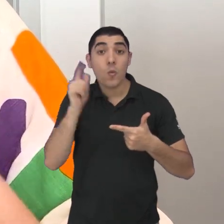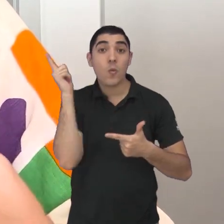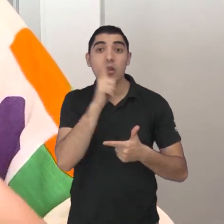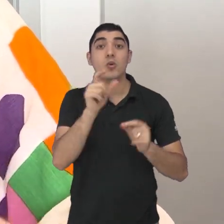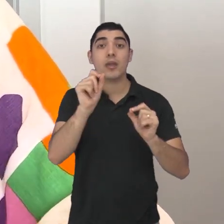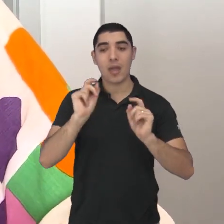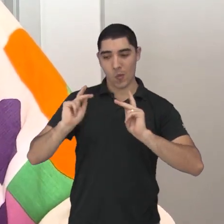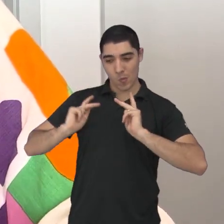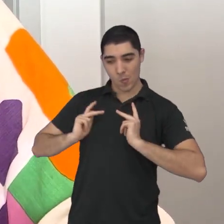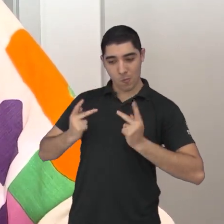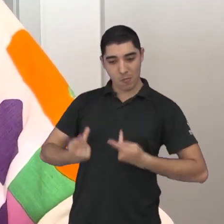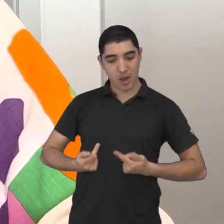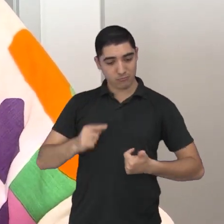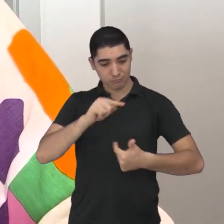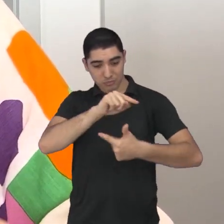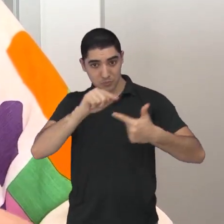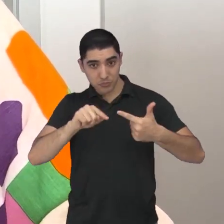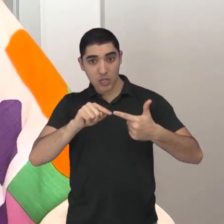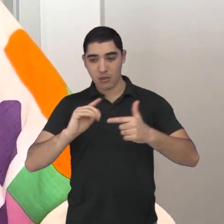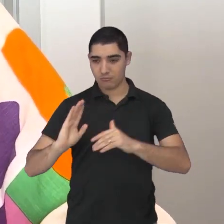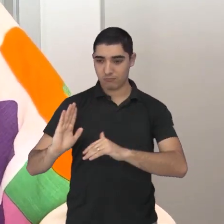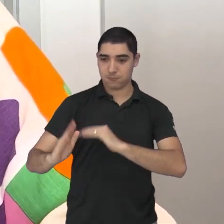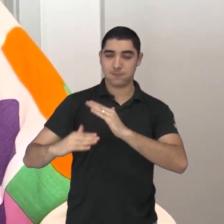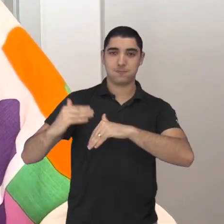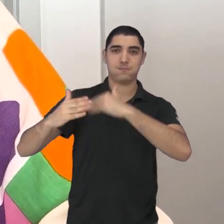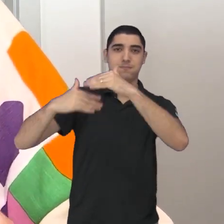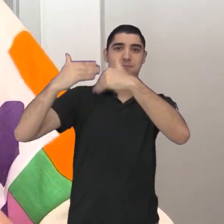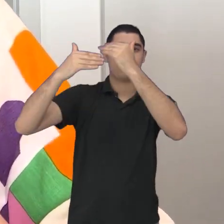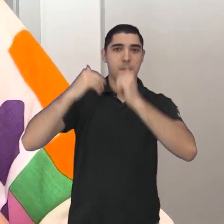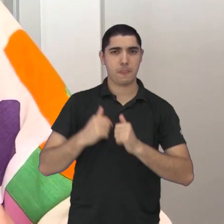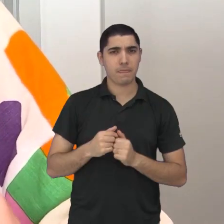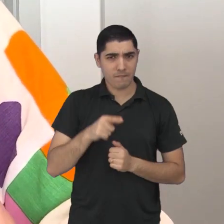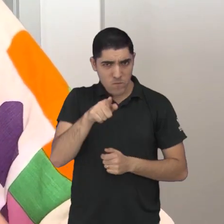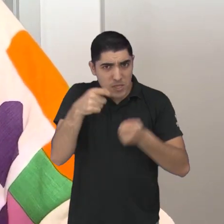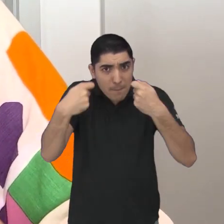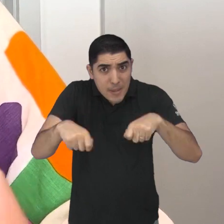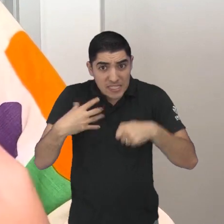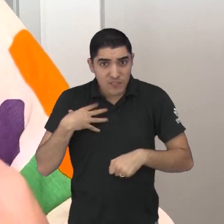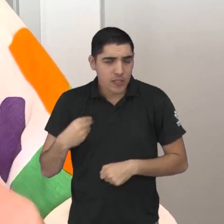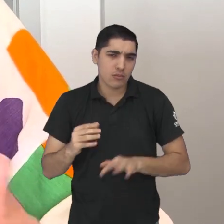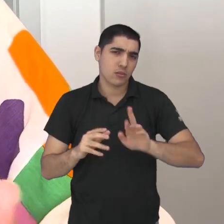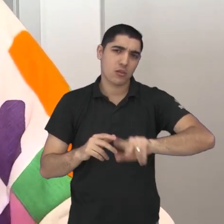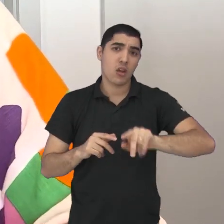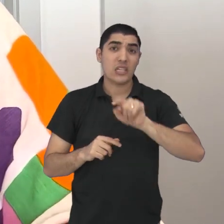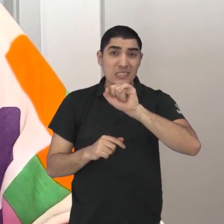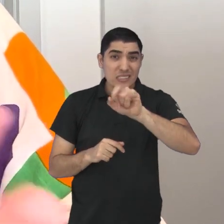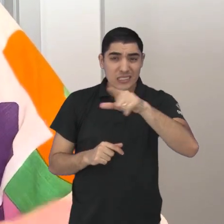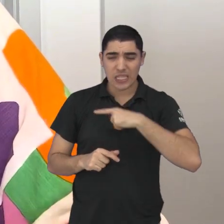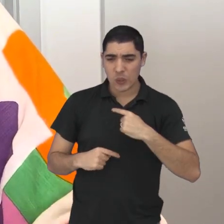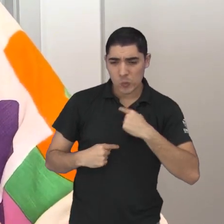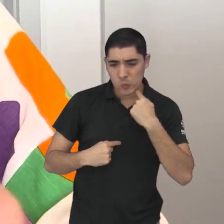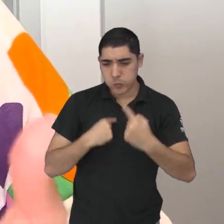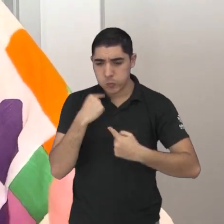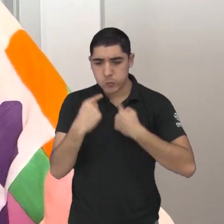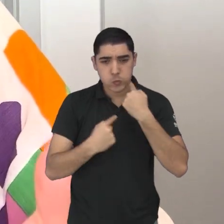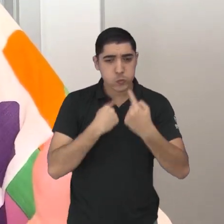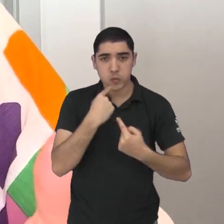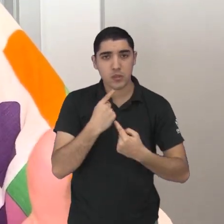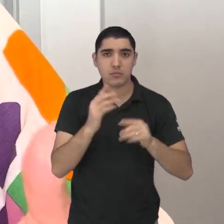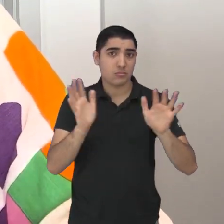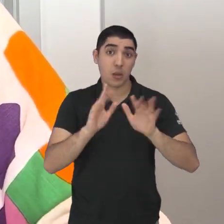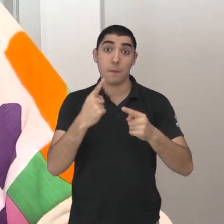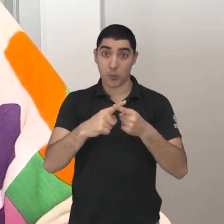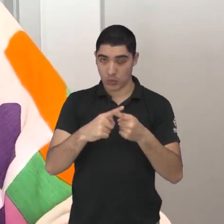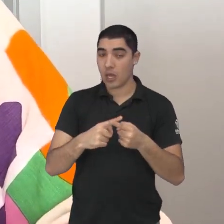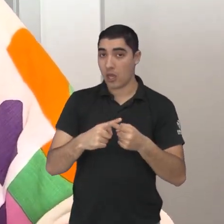evoluir como espécie não que você deva ter filho eu acho que se você tem dúvida você não deve ter porque é uma entrega